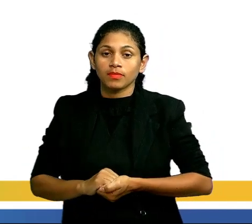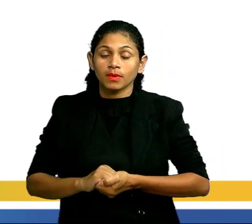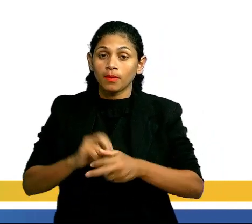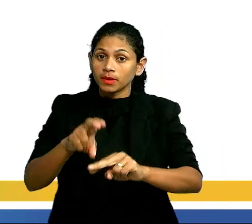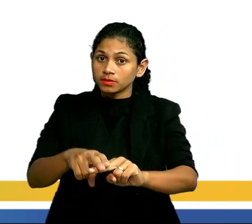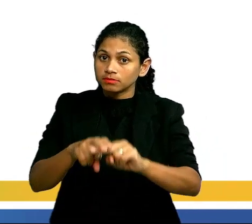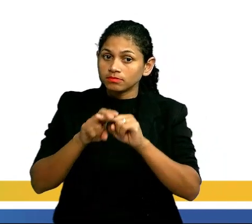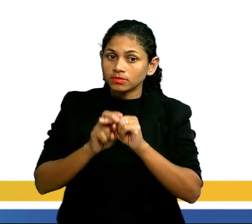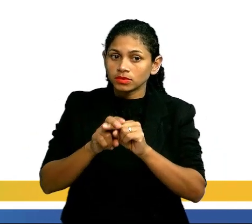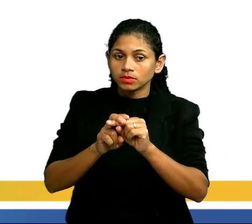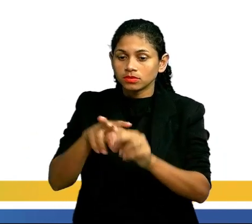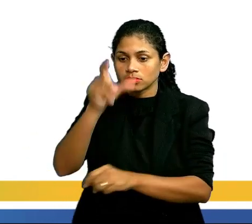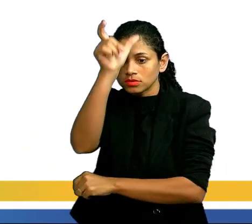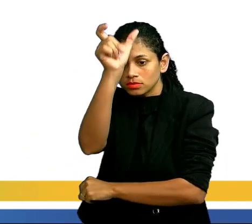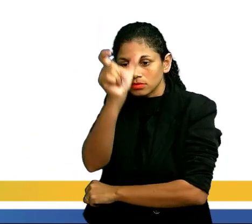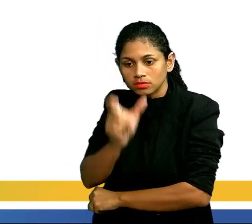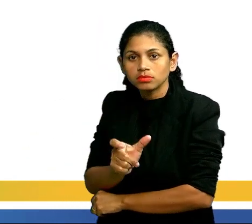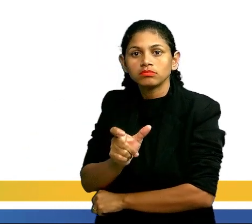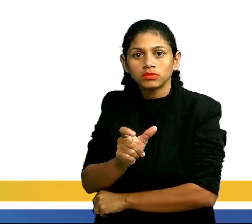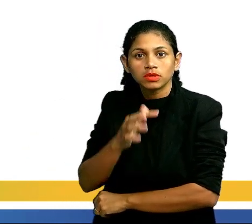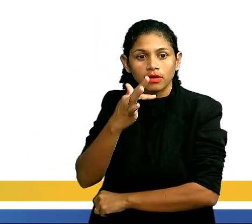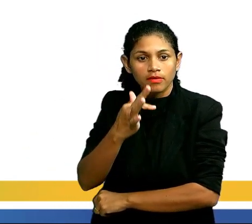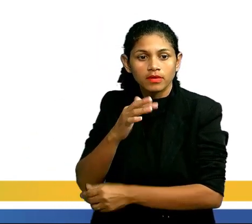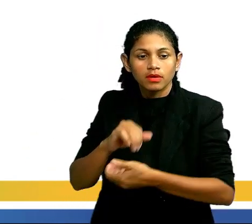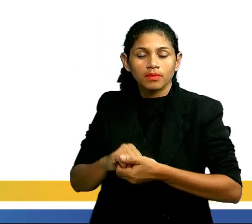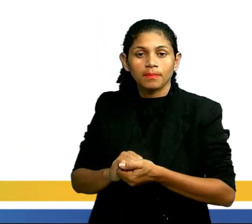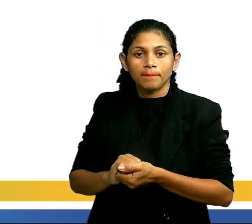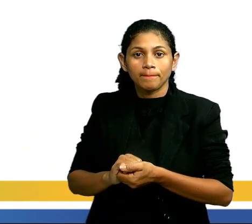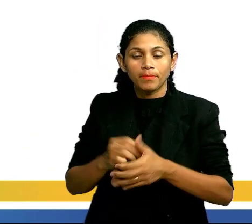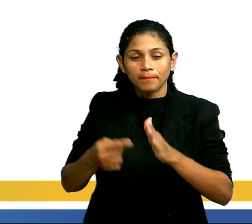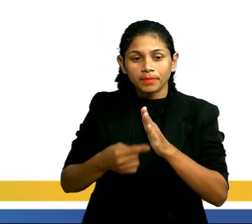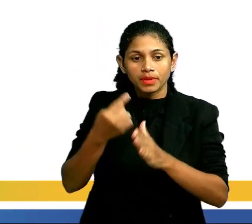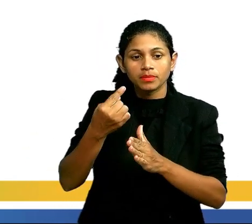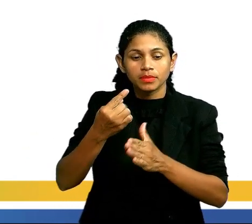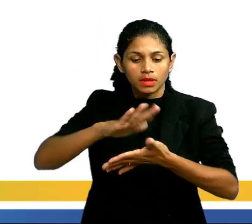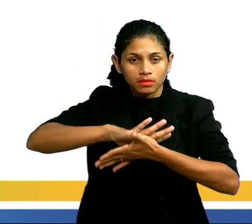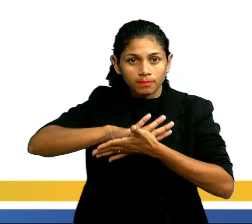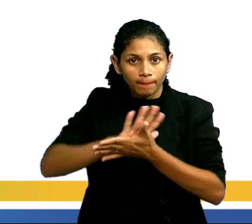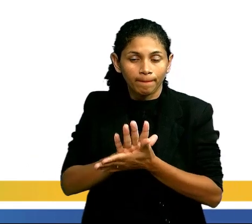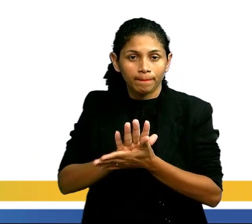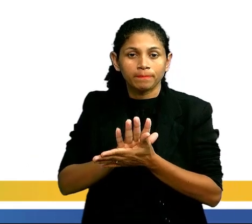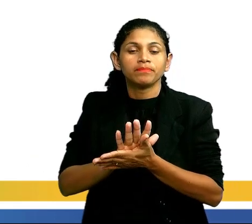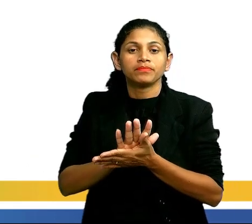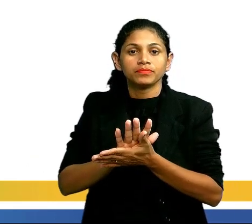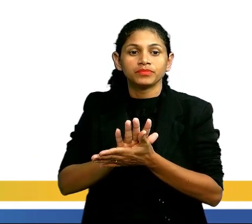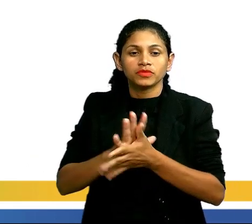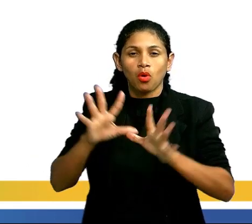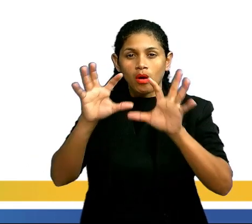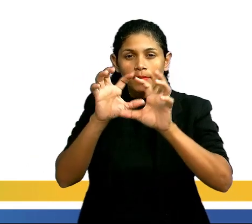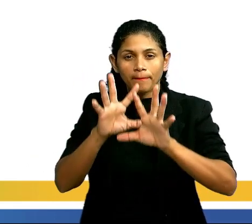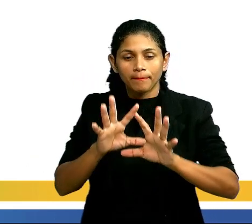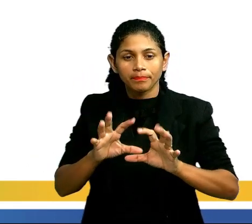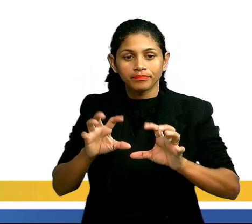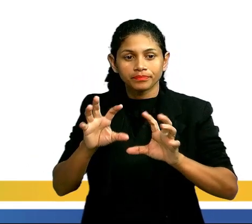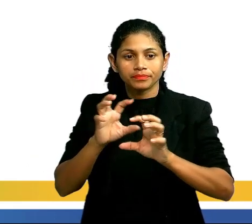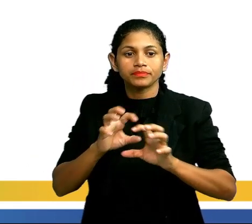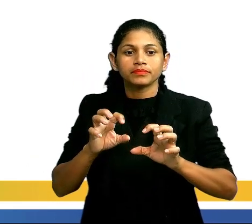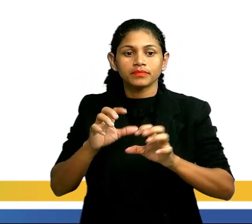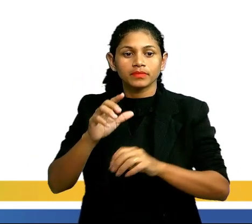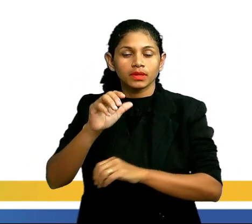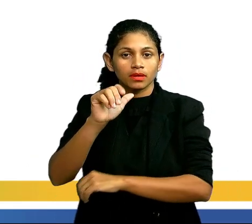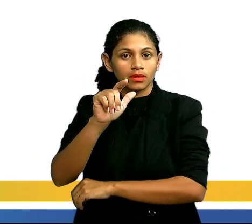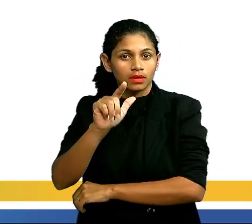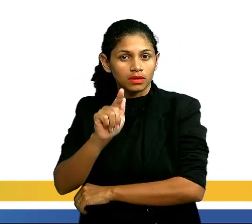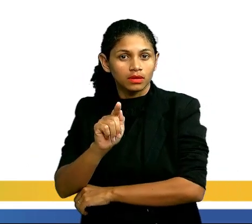isso que, na coluna de fracionamento do petróleo, as primeiras substâncias a serem eliminadas são as substâncias gasosas, que nós conhecemos.